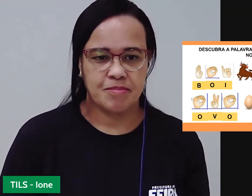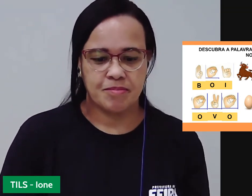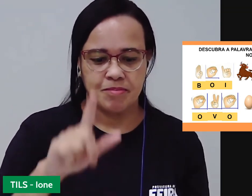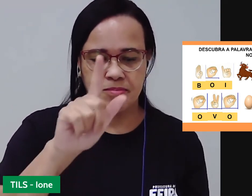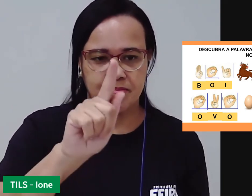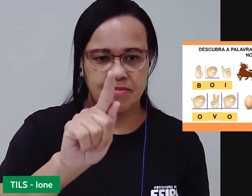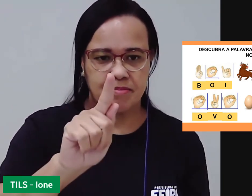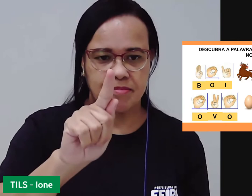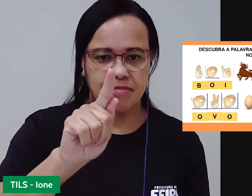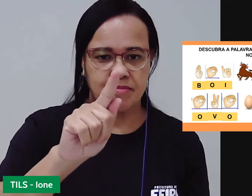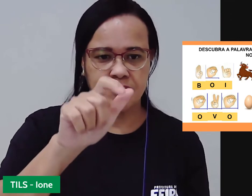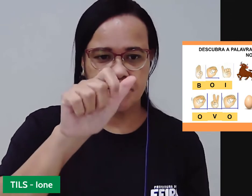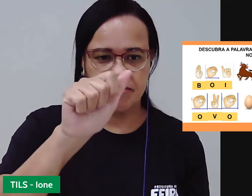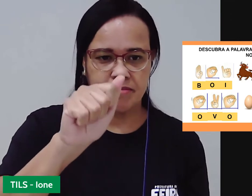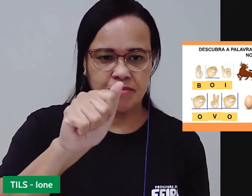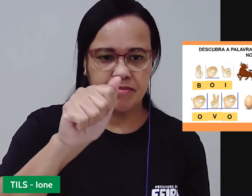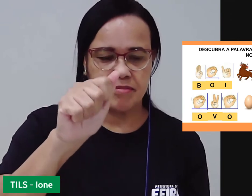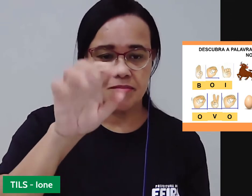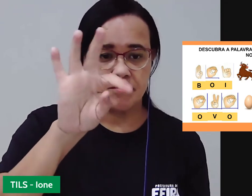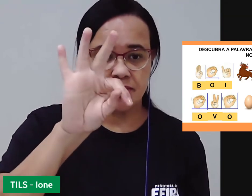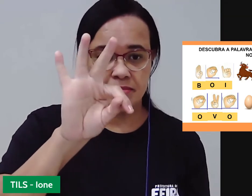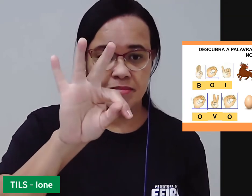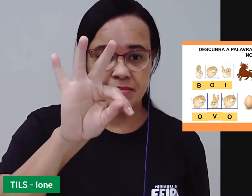Já conseguiu descobrir?